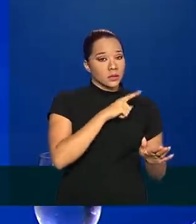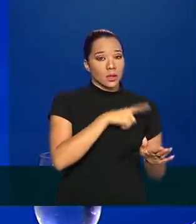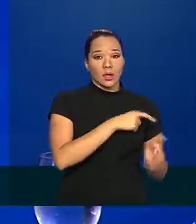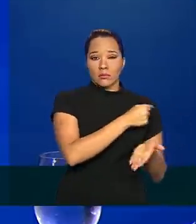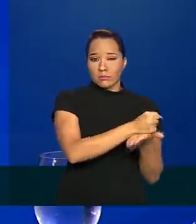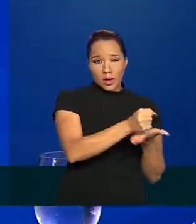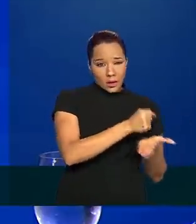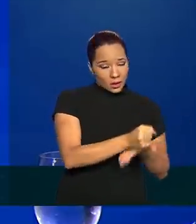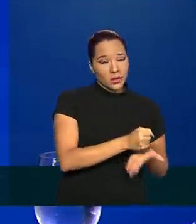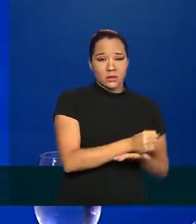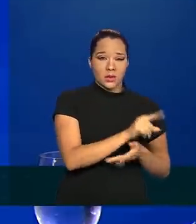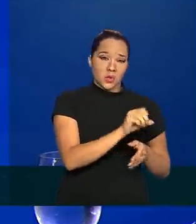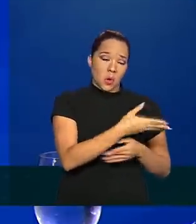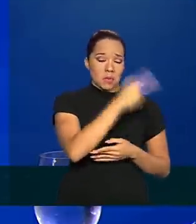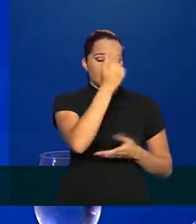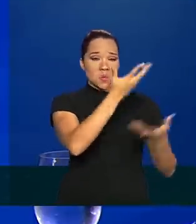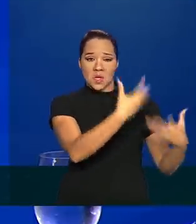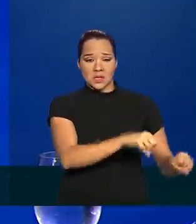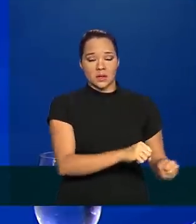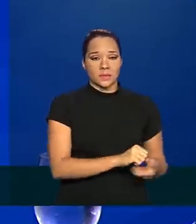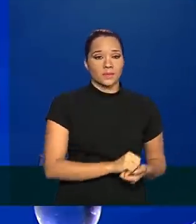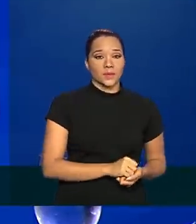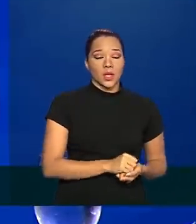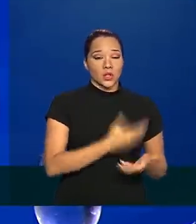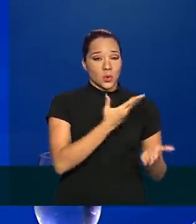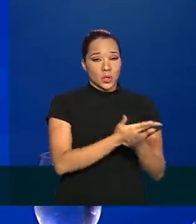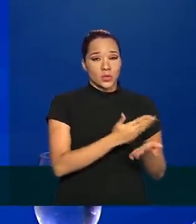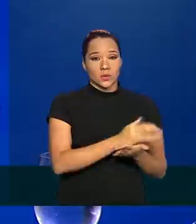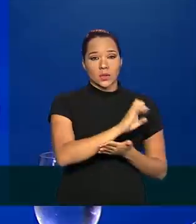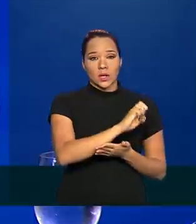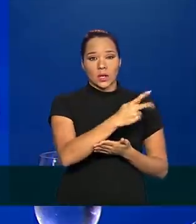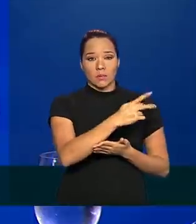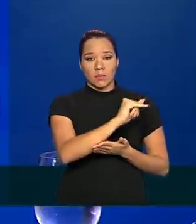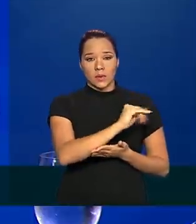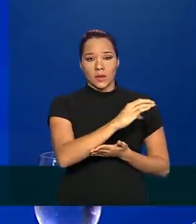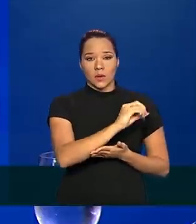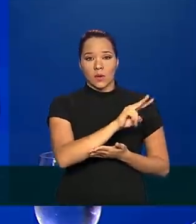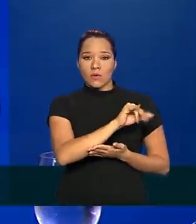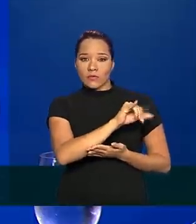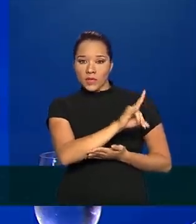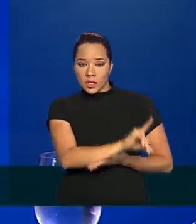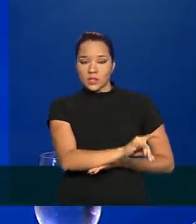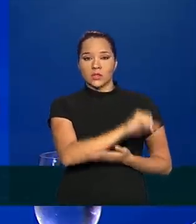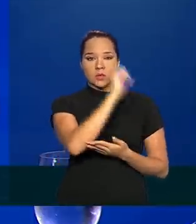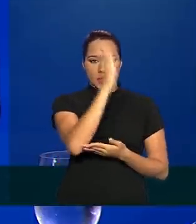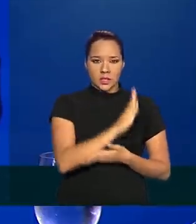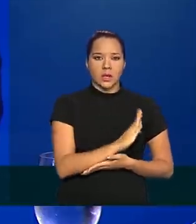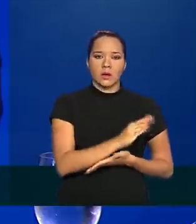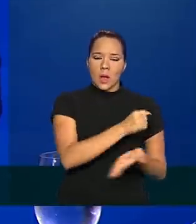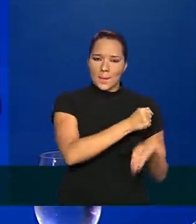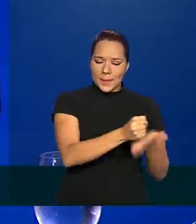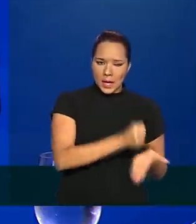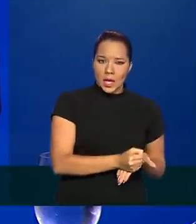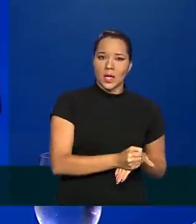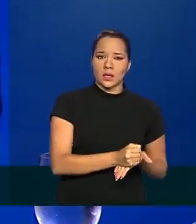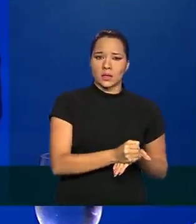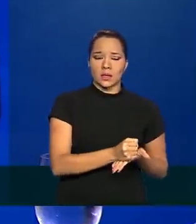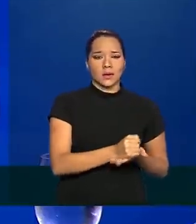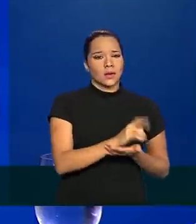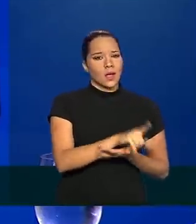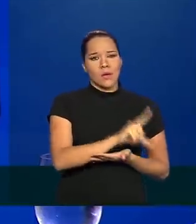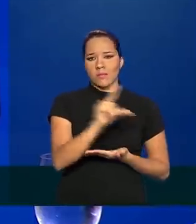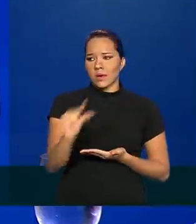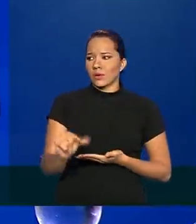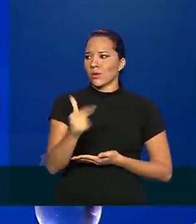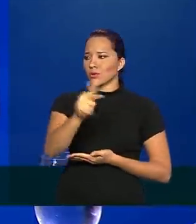perdas e recusas. No estudo EpiCovid brasileiro, o nosso percentual de perdas e recusas, somando as três fases, é o